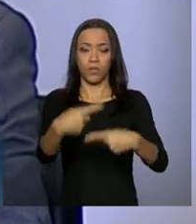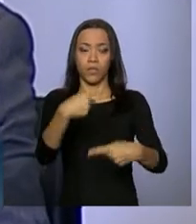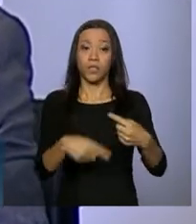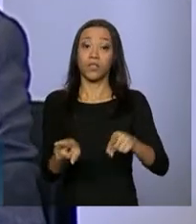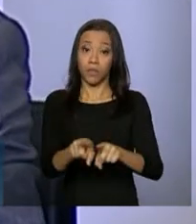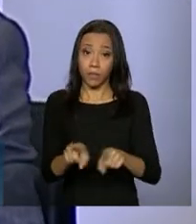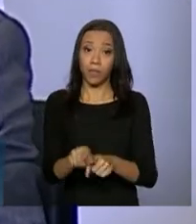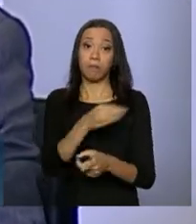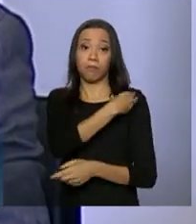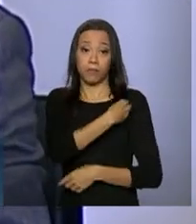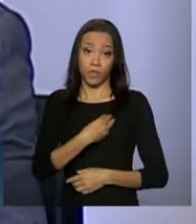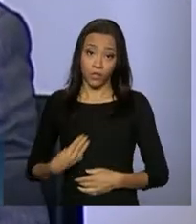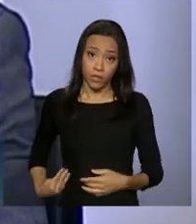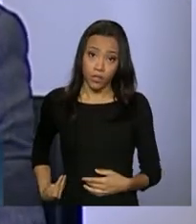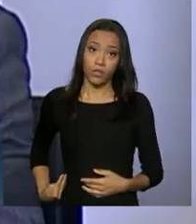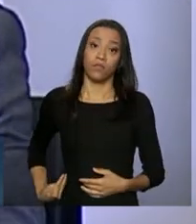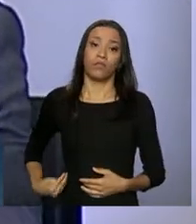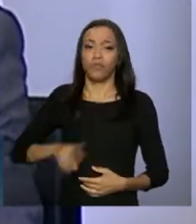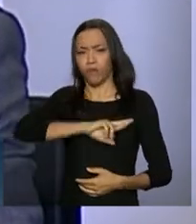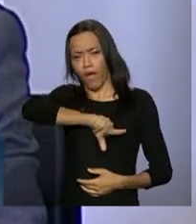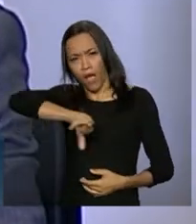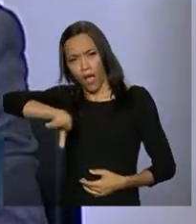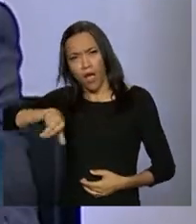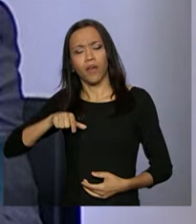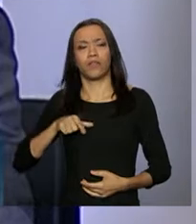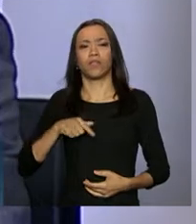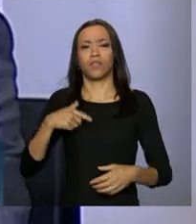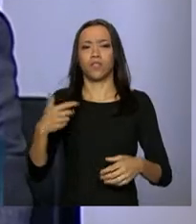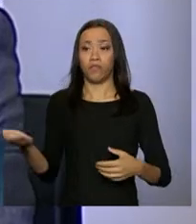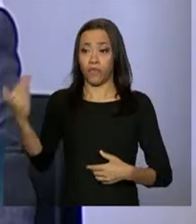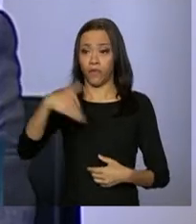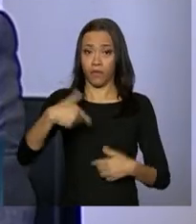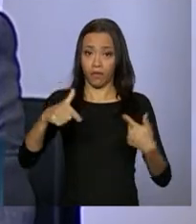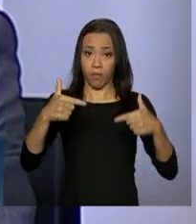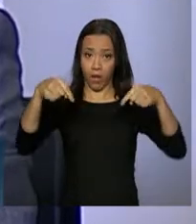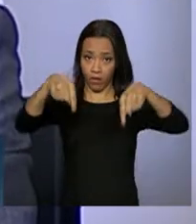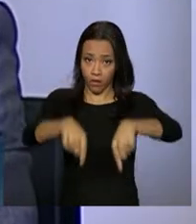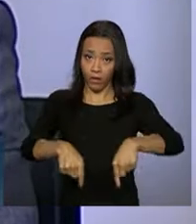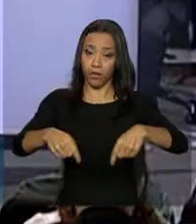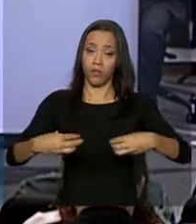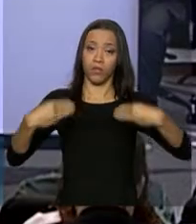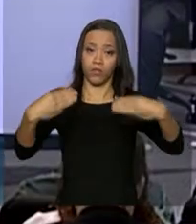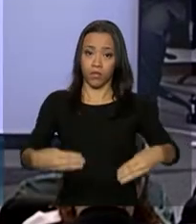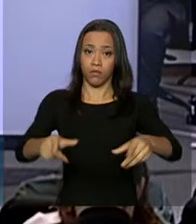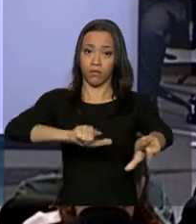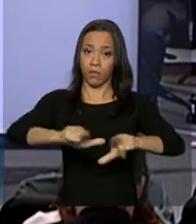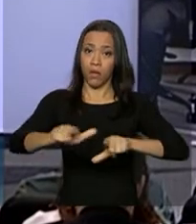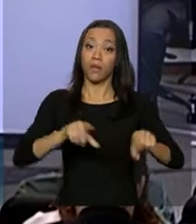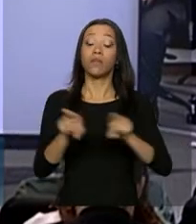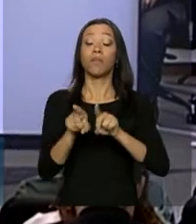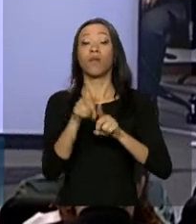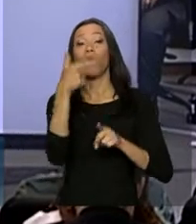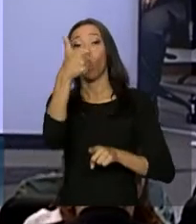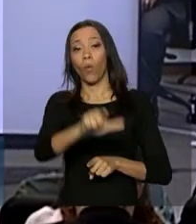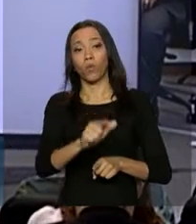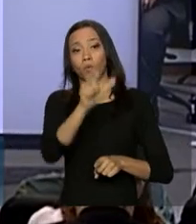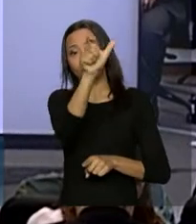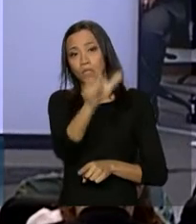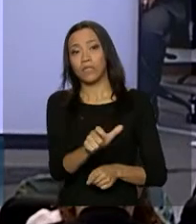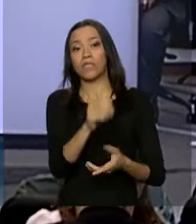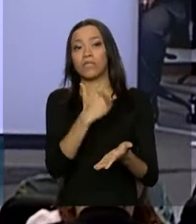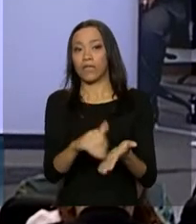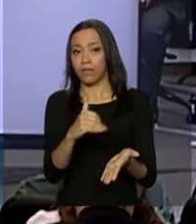ministros que passaram por esse ministério, eu saúdo na pessoa do ministro Manuel Dias, aos secretários de inspeção do trabalho